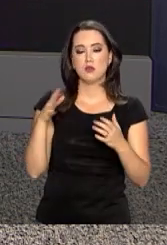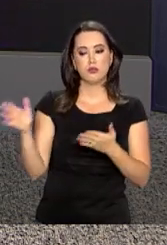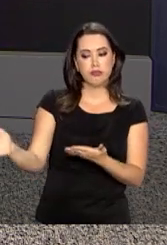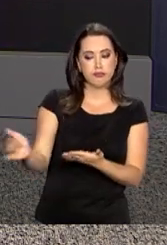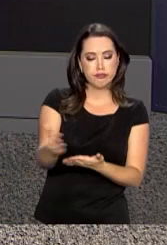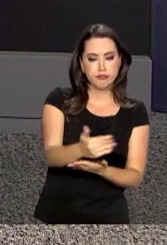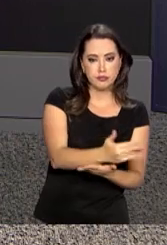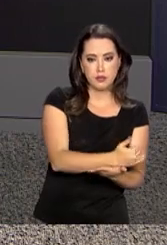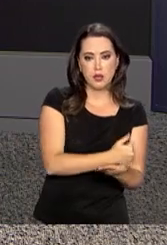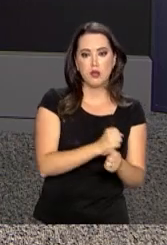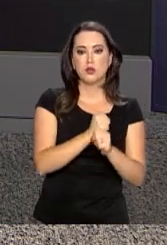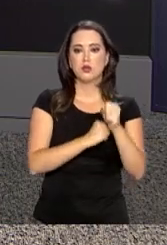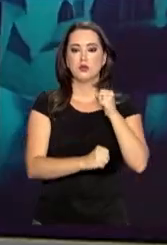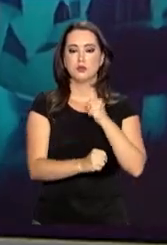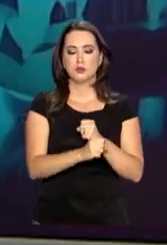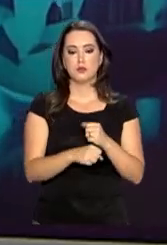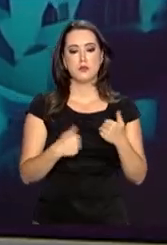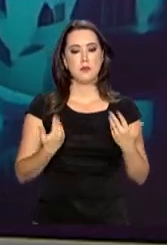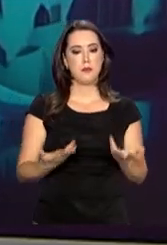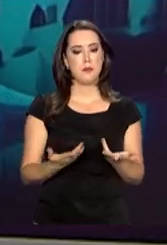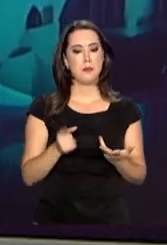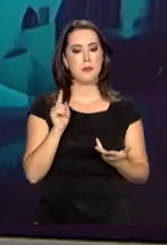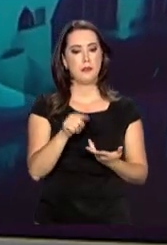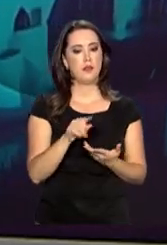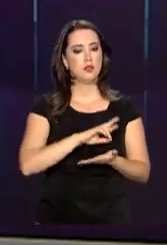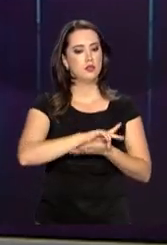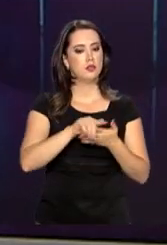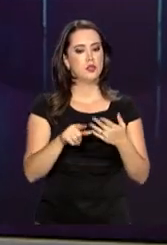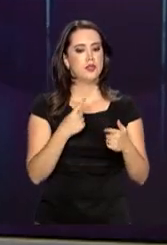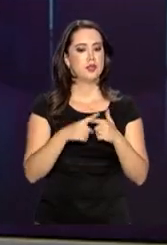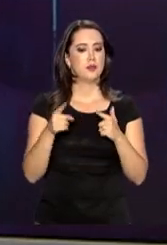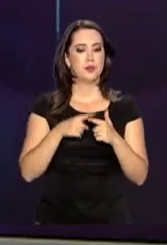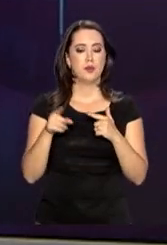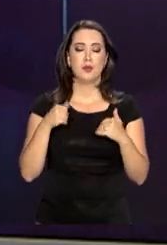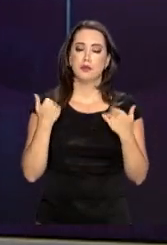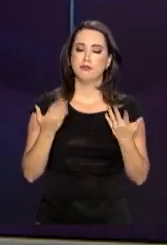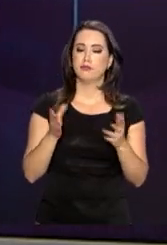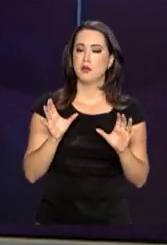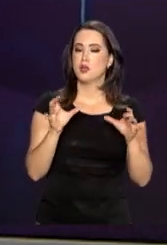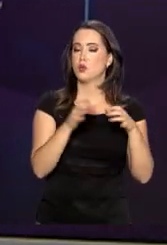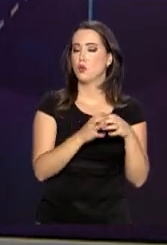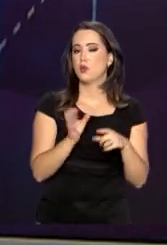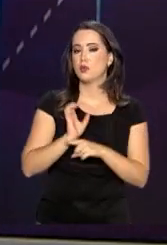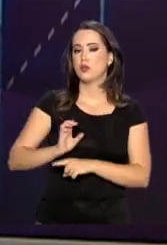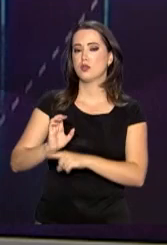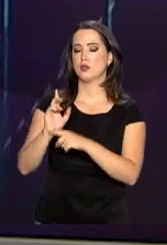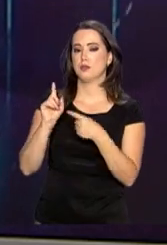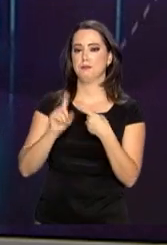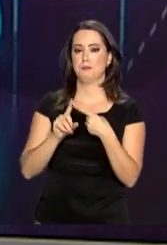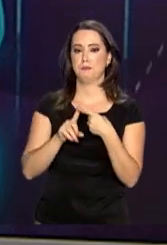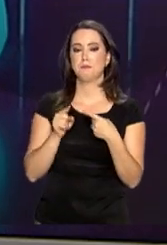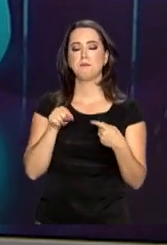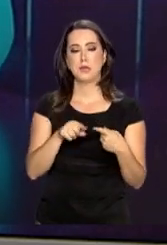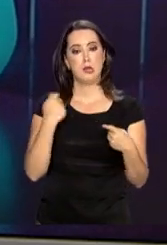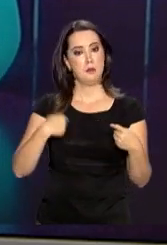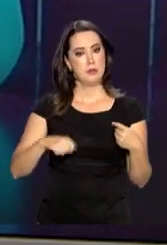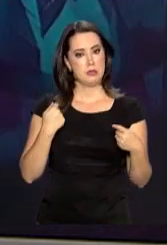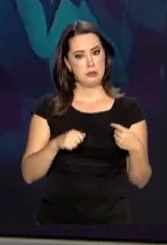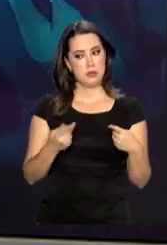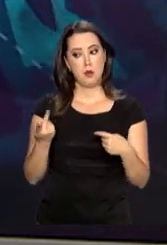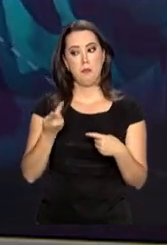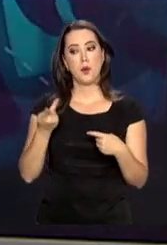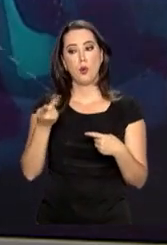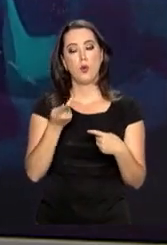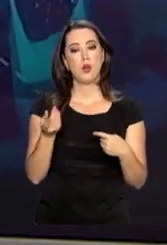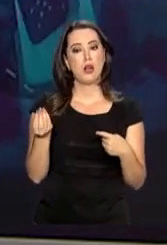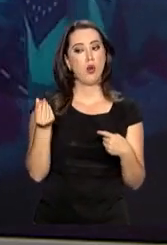arrecadaram no ano passado. Isso traz uma série de consequências para esses estados. Primeiro, eles precisam buscar